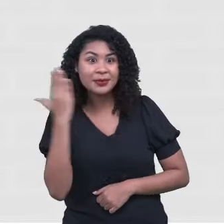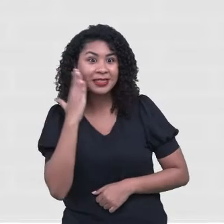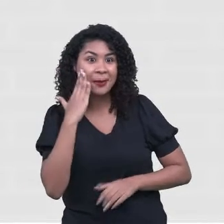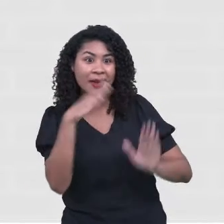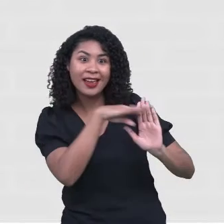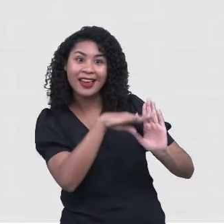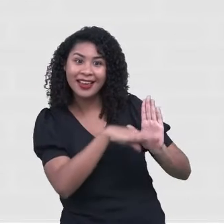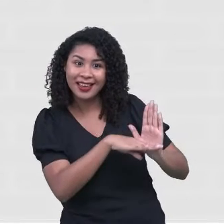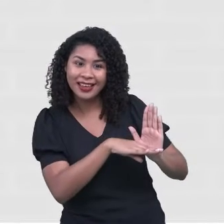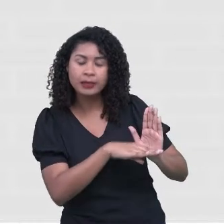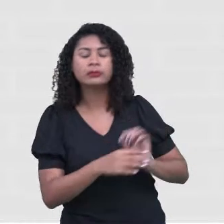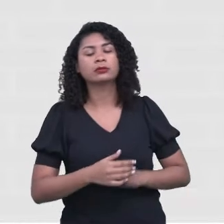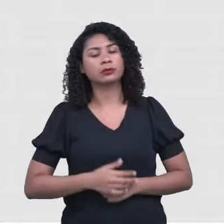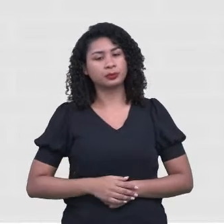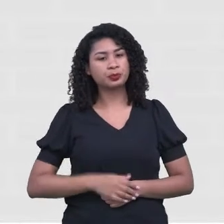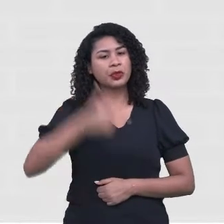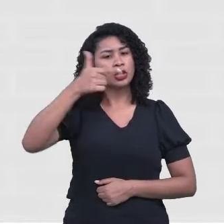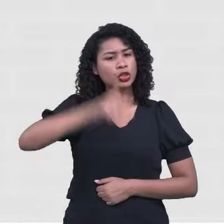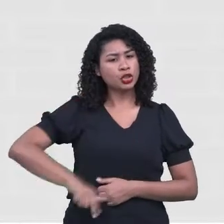Novamente, eu bato na tecla.